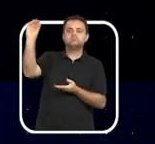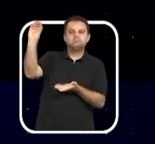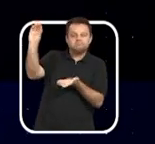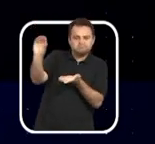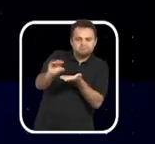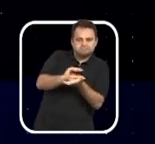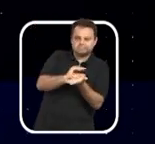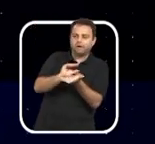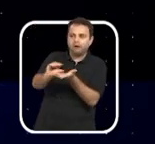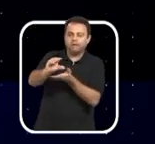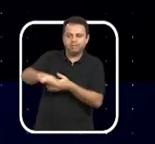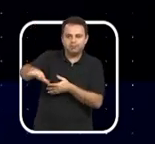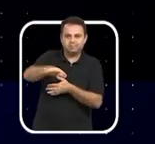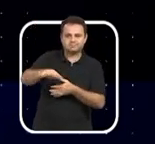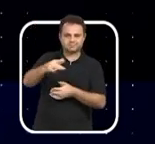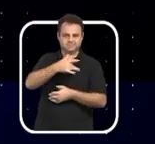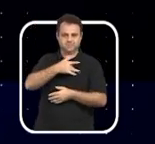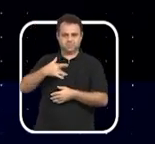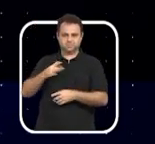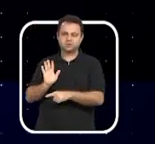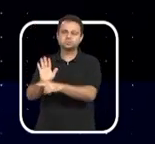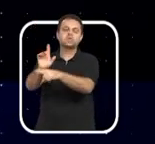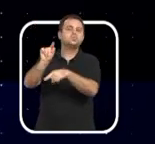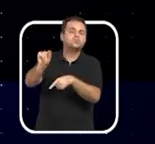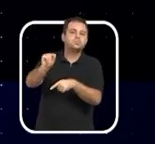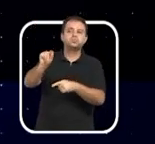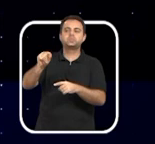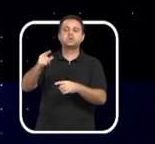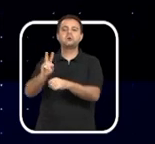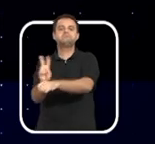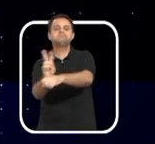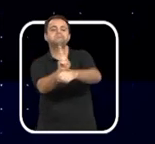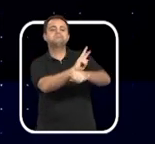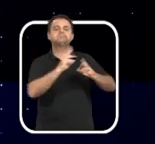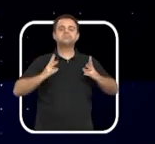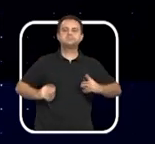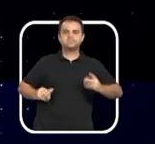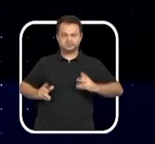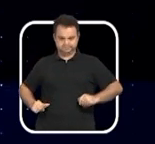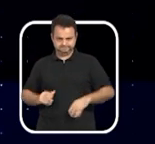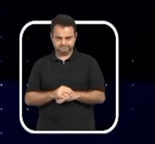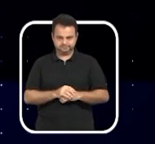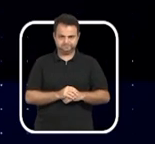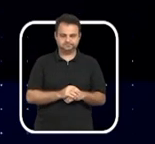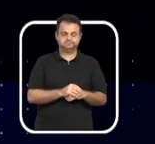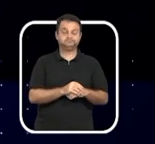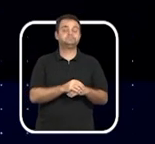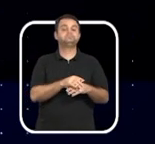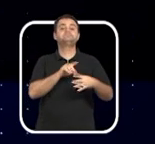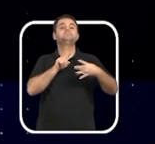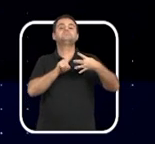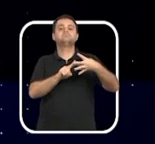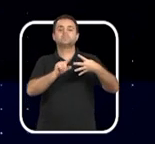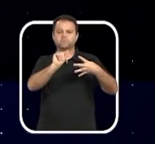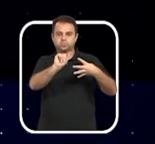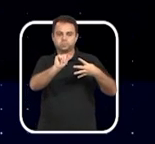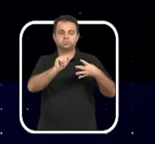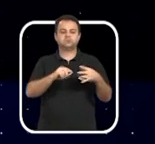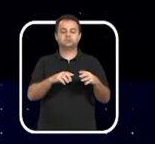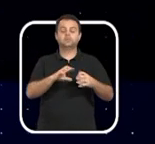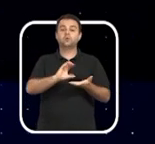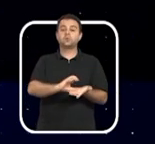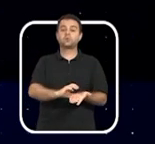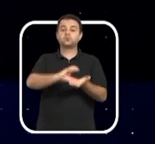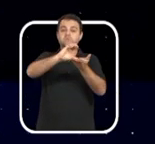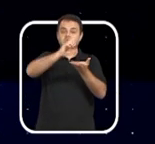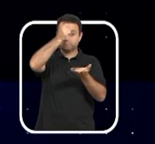Municipal de Saúde para custeio de ações da vigilância sanitária. E o que altera a composição do